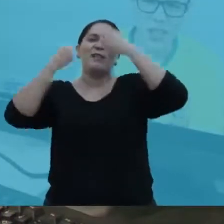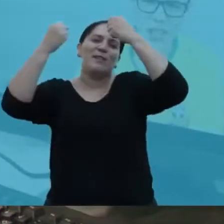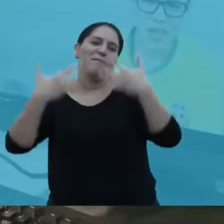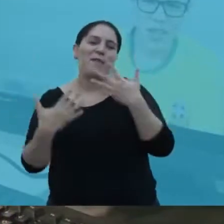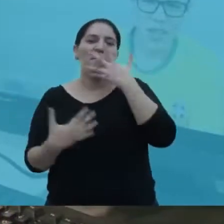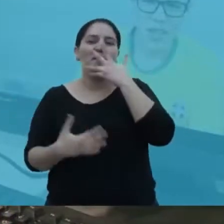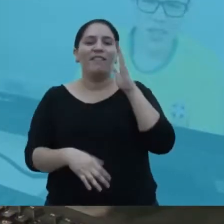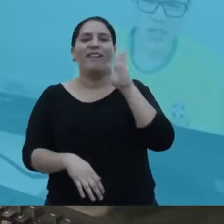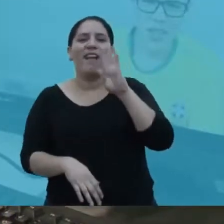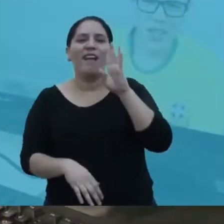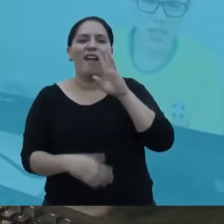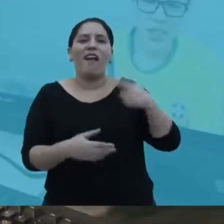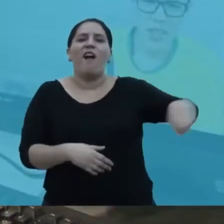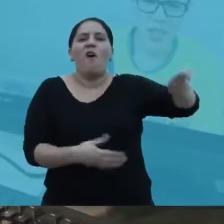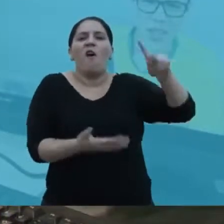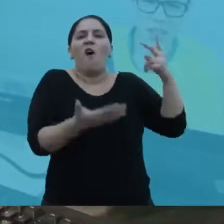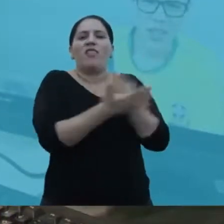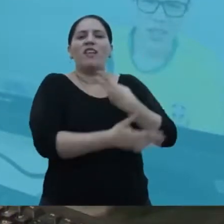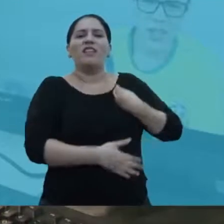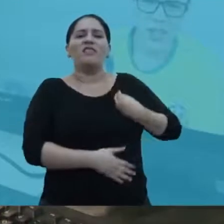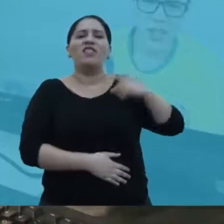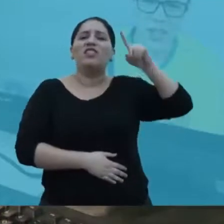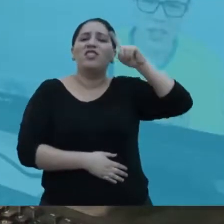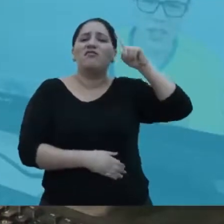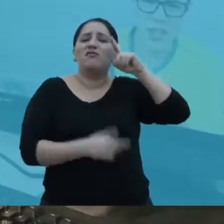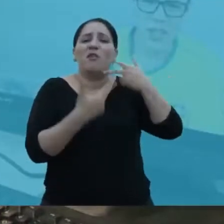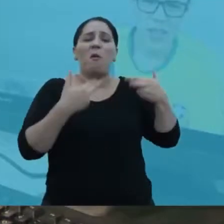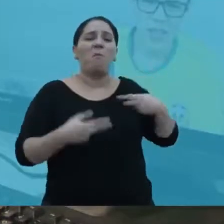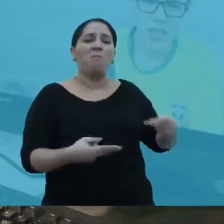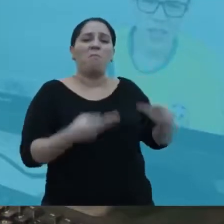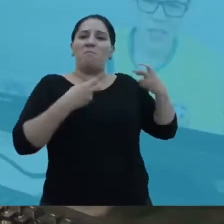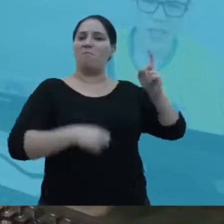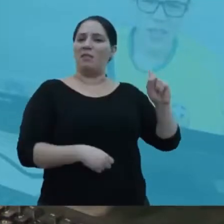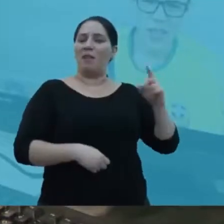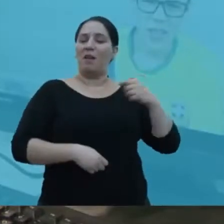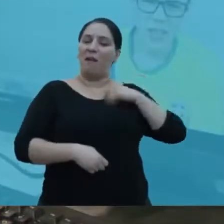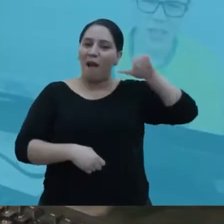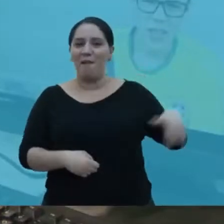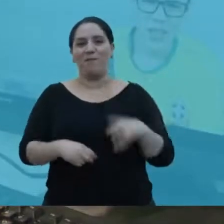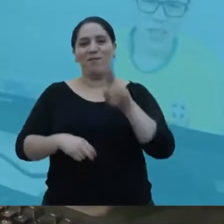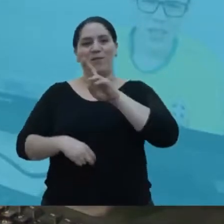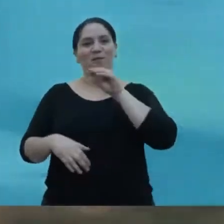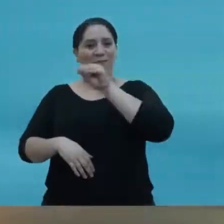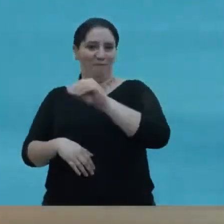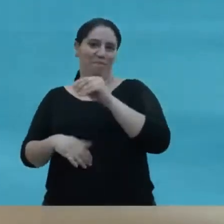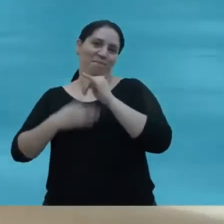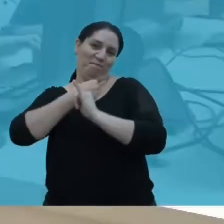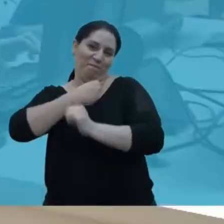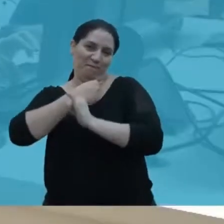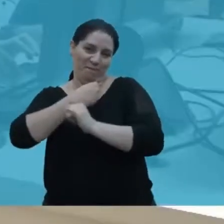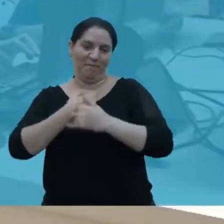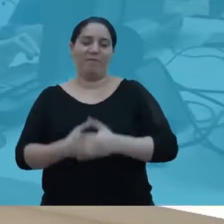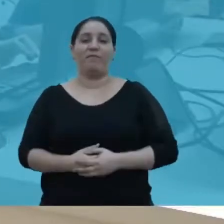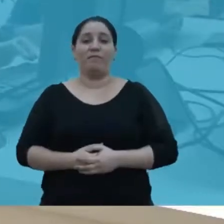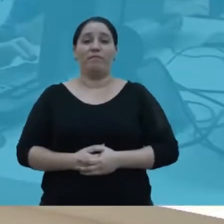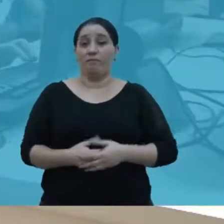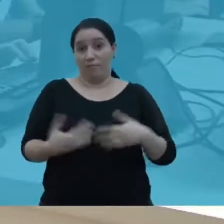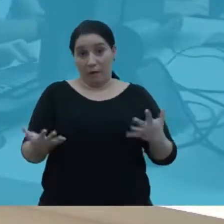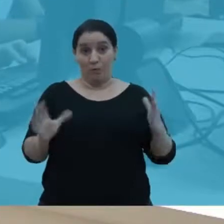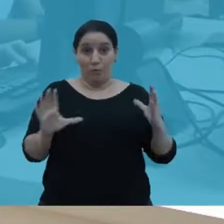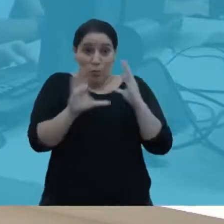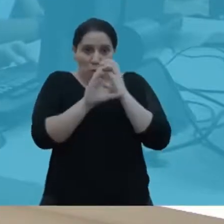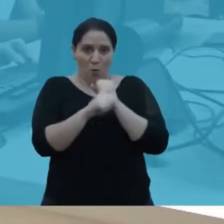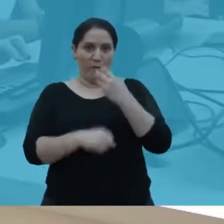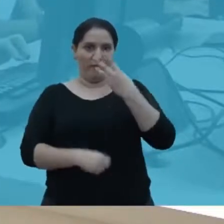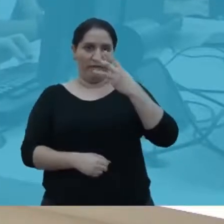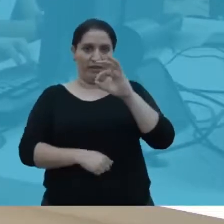a gente observar algo que é tão no cotidiano da gente, que às vezes a gente nem percebe, deixa passar. Pelo menos 30 estudantes do